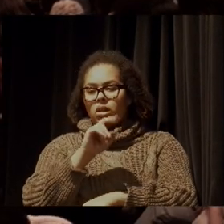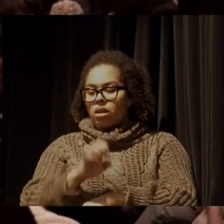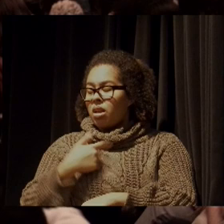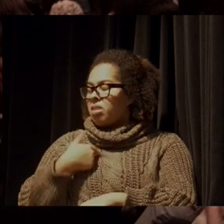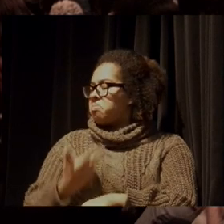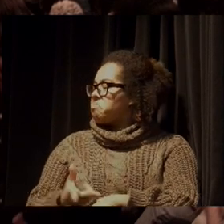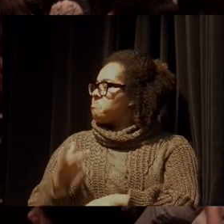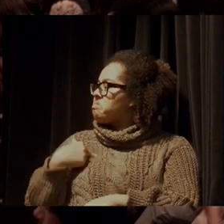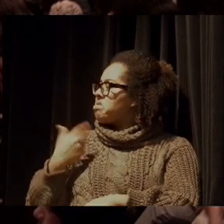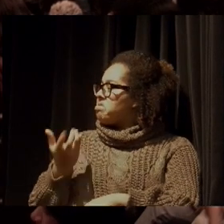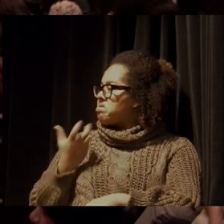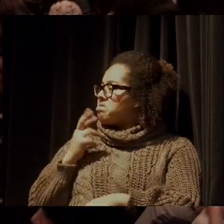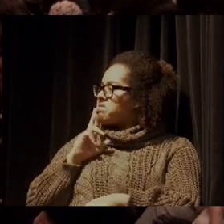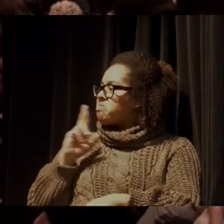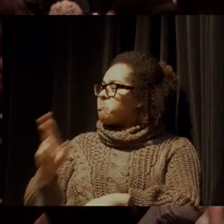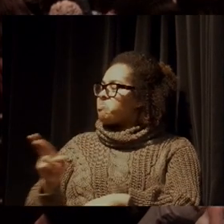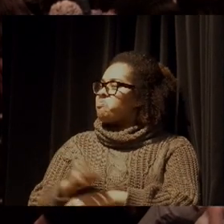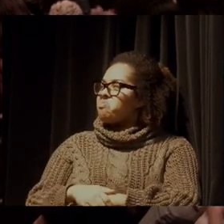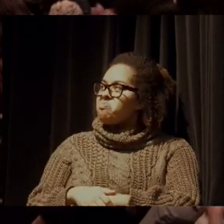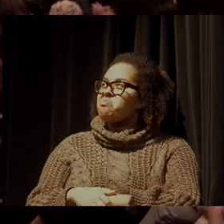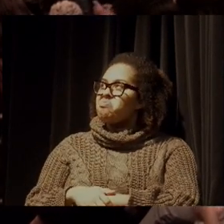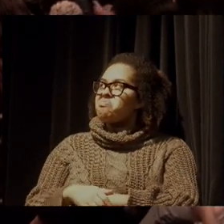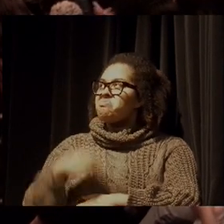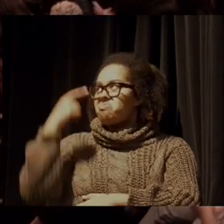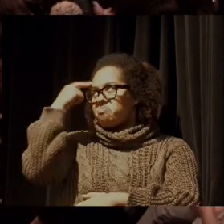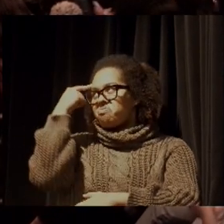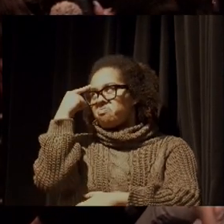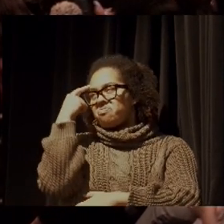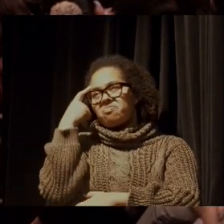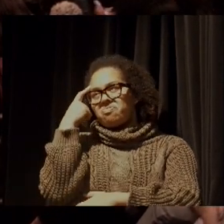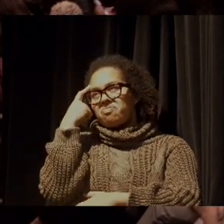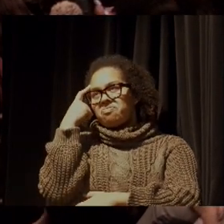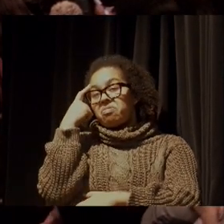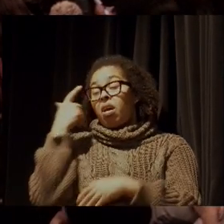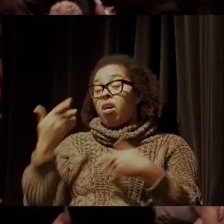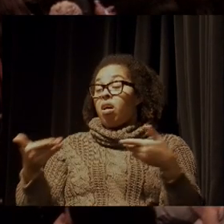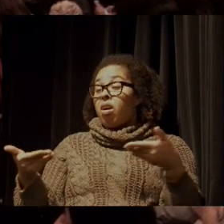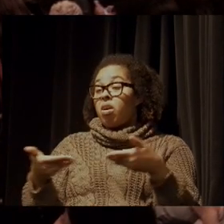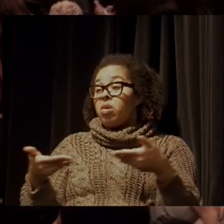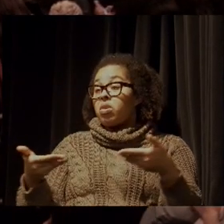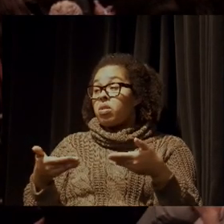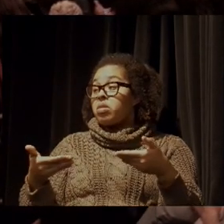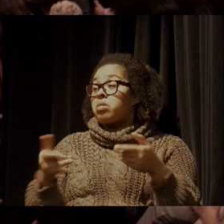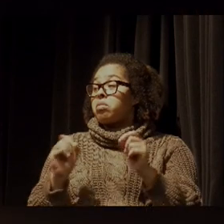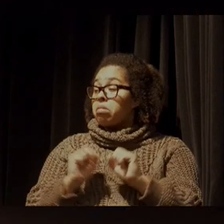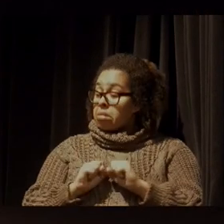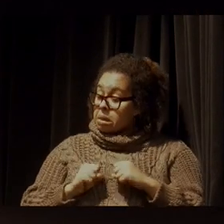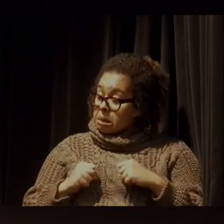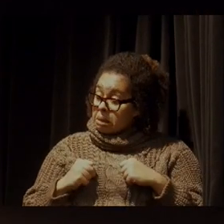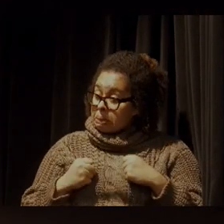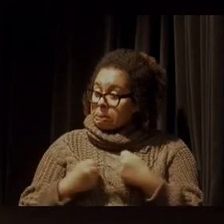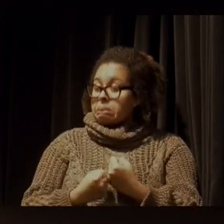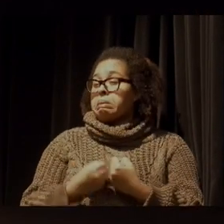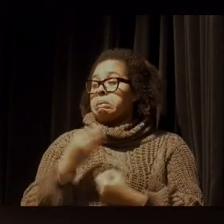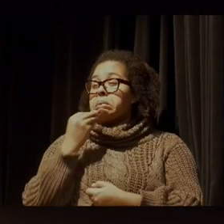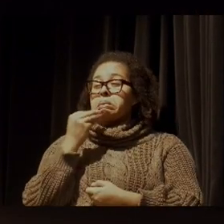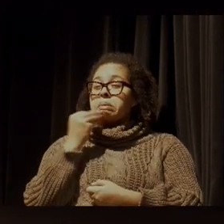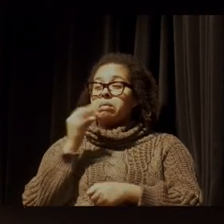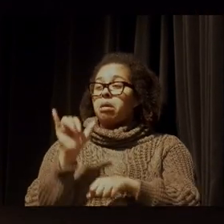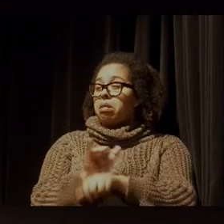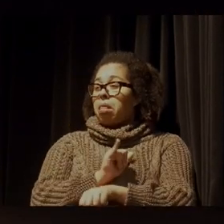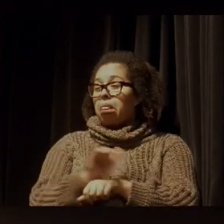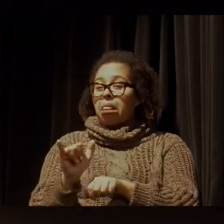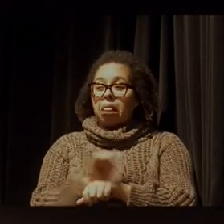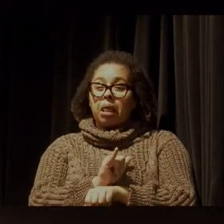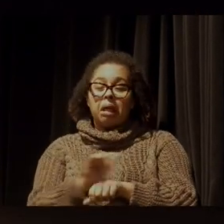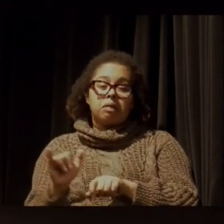resposta, Herto. A gente está, eu acho que nesse esforço de tentar de todas as maneiras